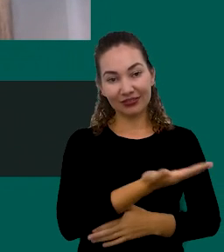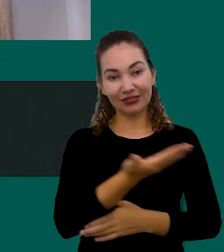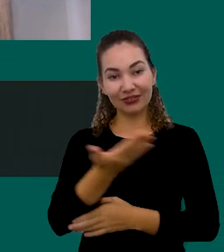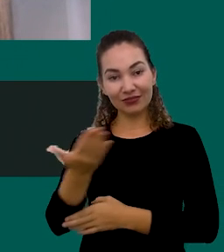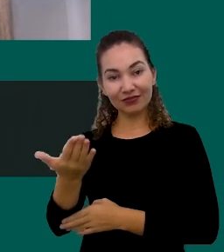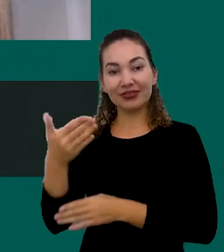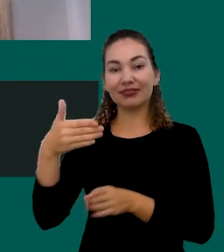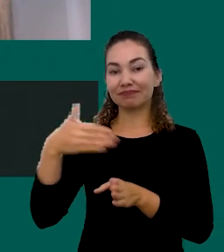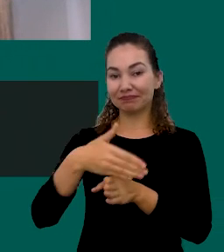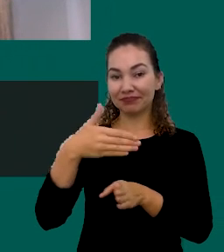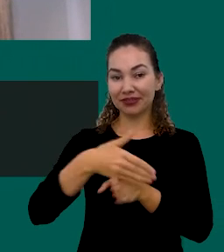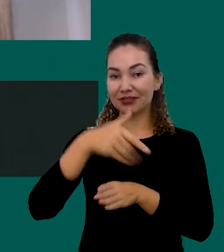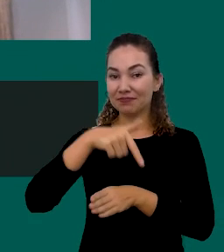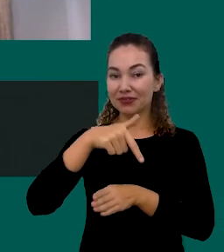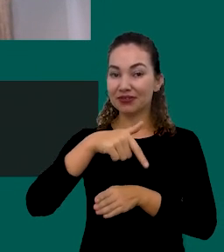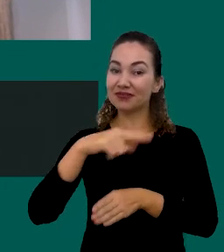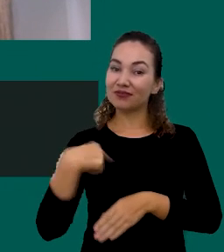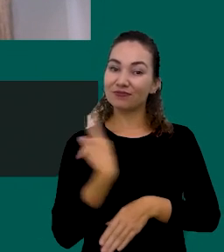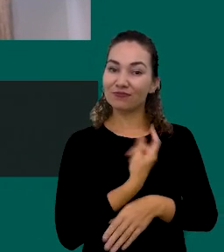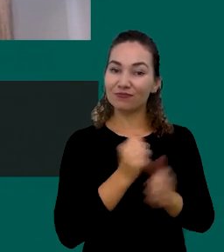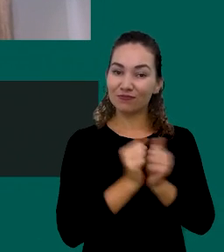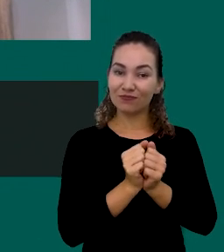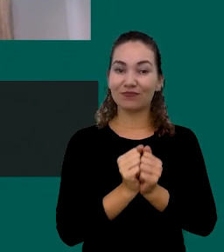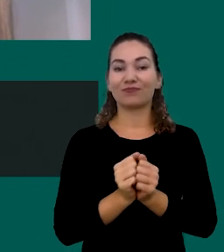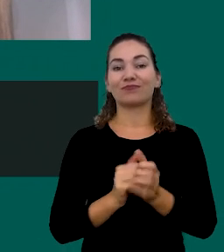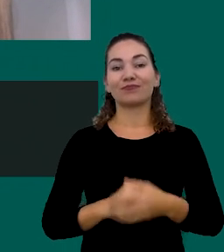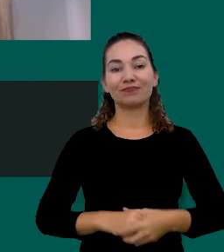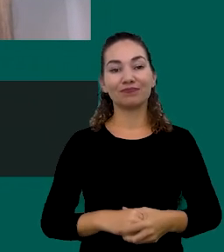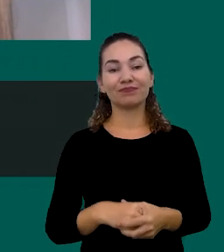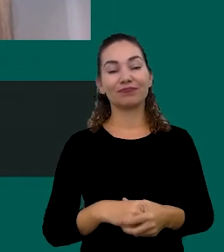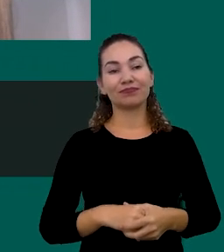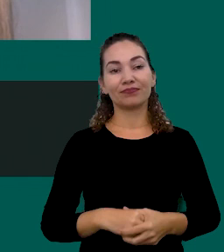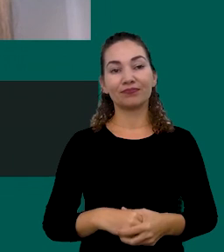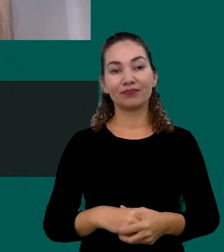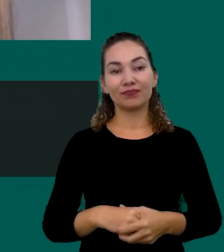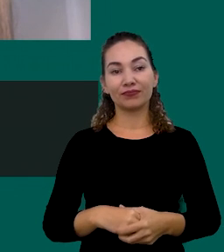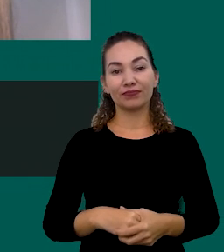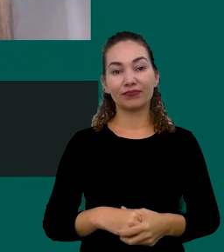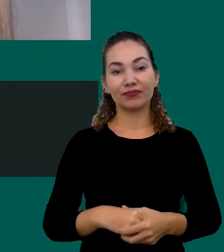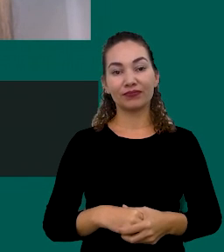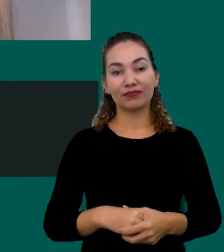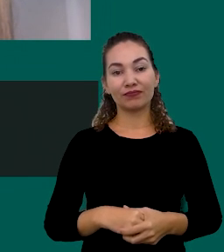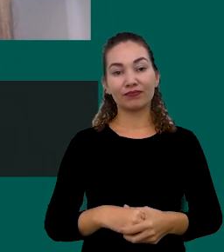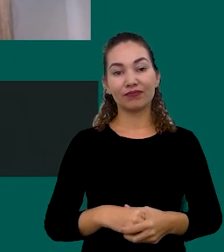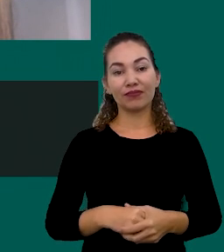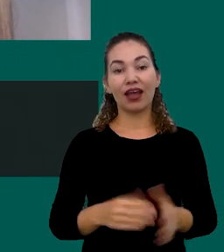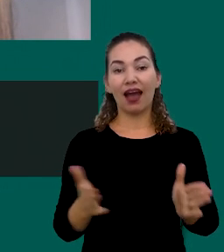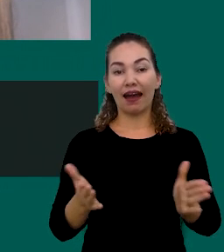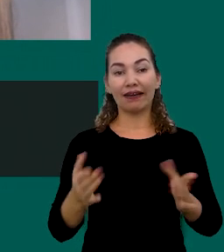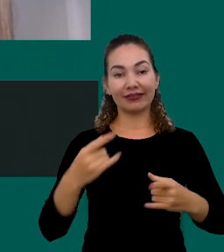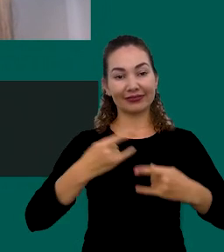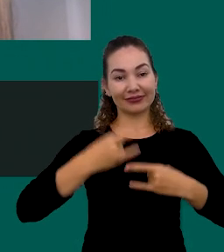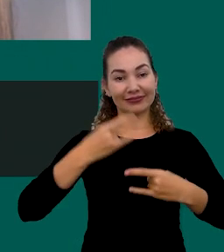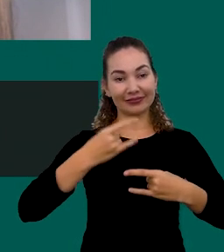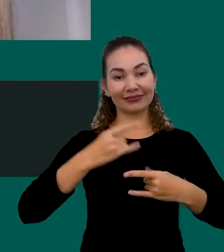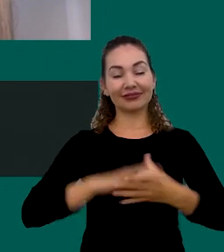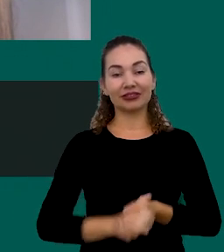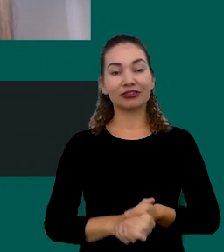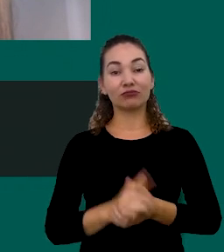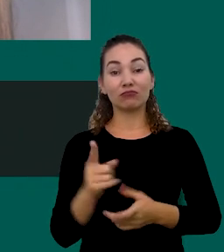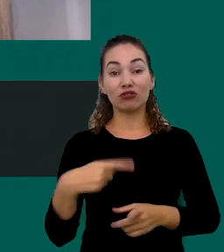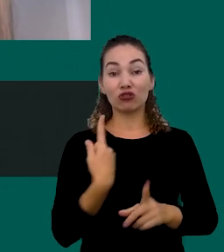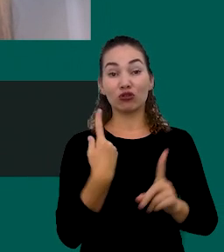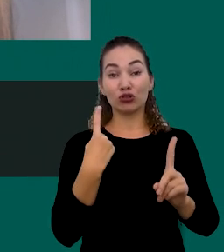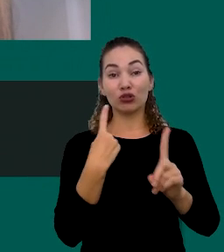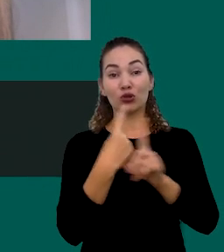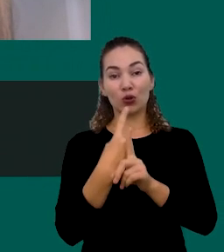Pela Participação Aqui Conosco Pelo Acompanhamento De Vocês Ao Longo Dessa Live E Nós Nos